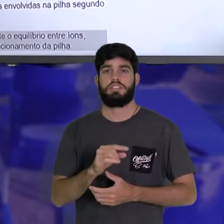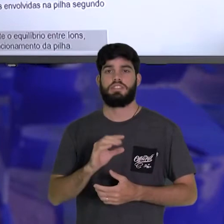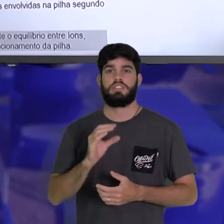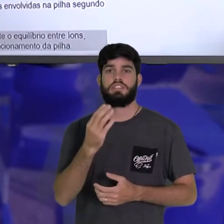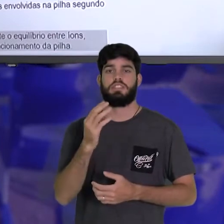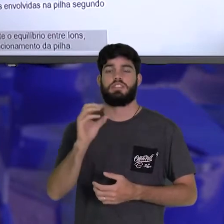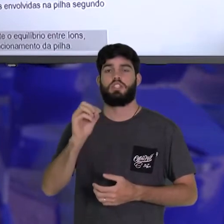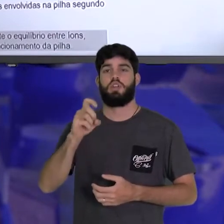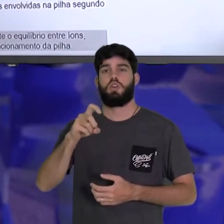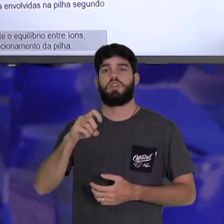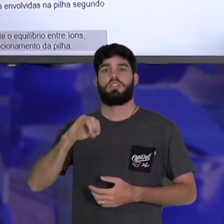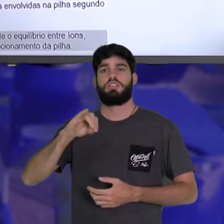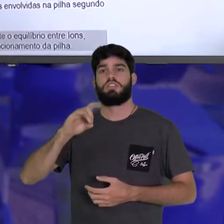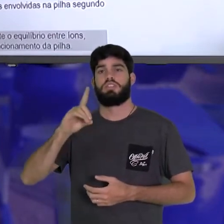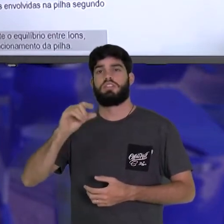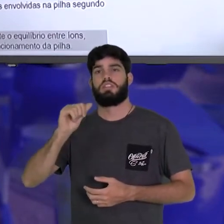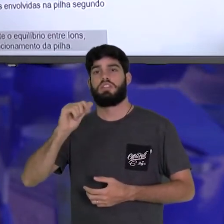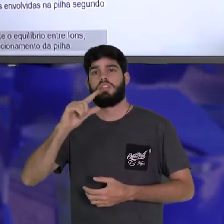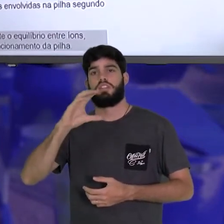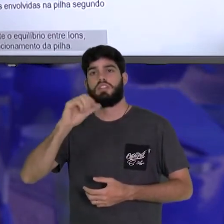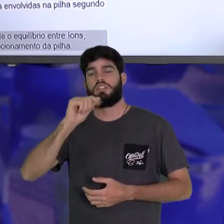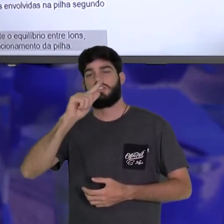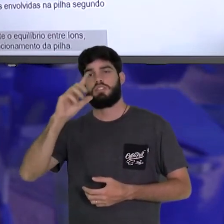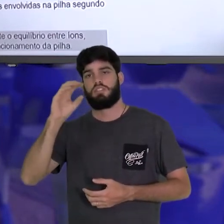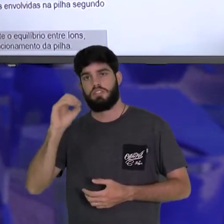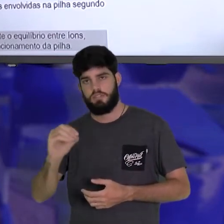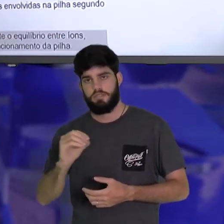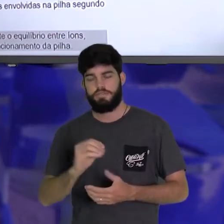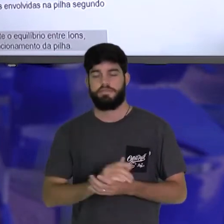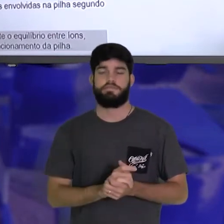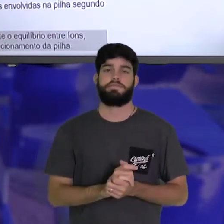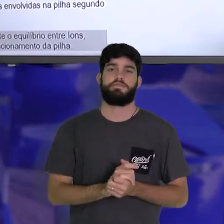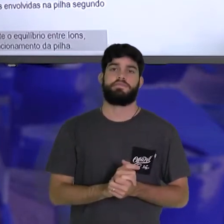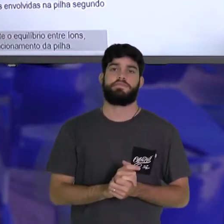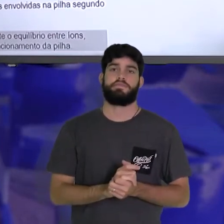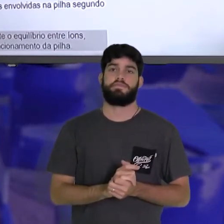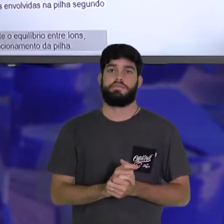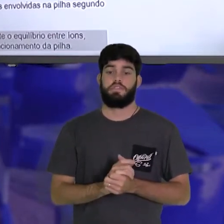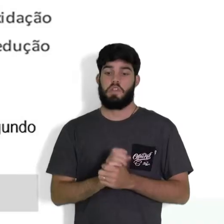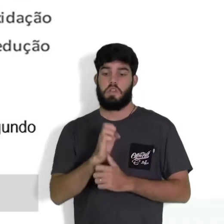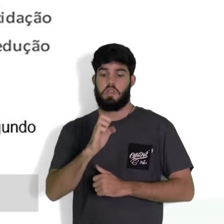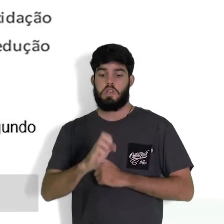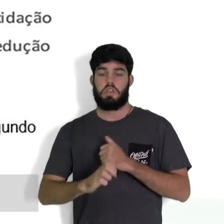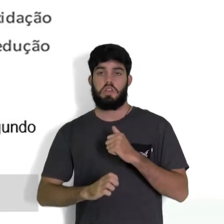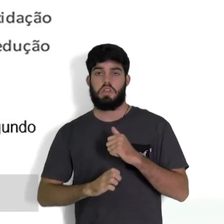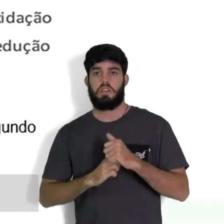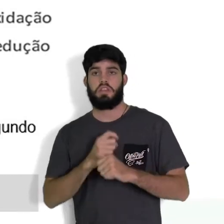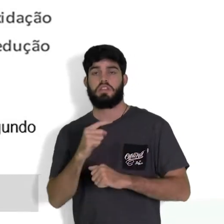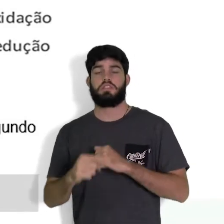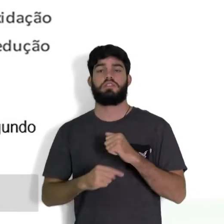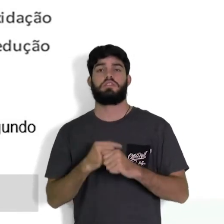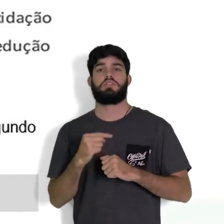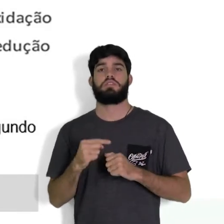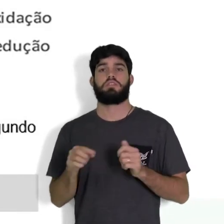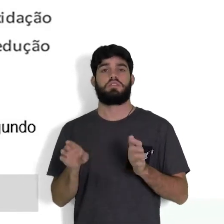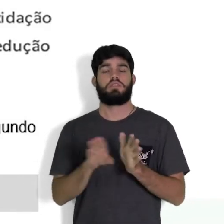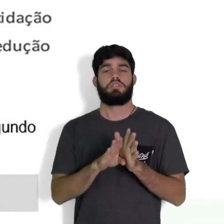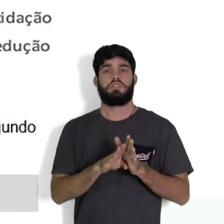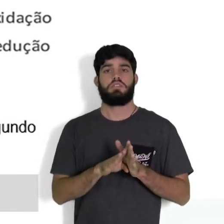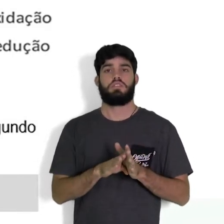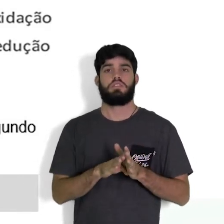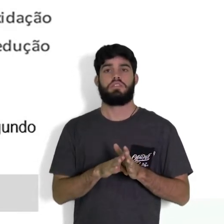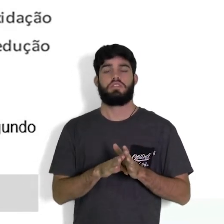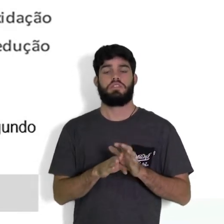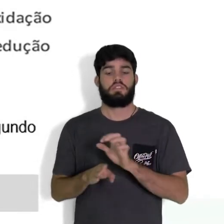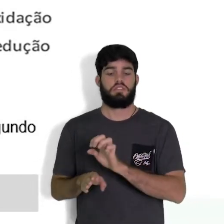oxidação. Por outro lado, quando o elétron está chegando, está do lado esquerdo da seta.